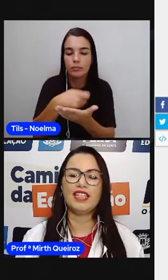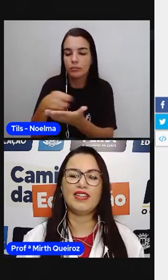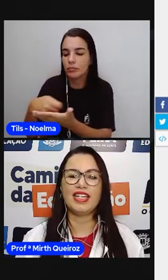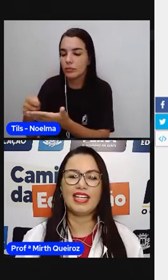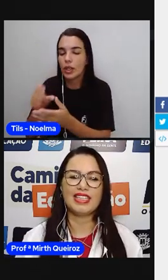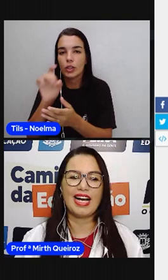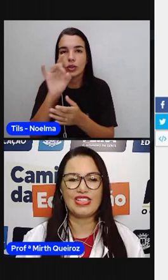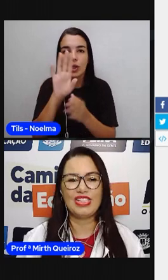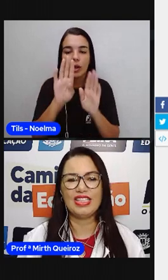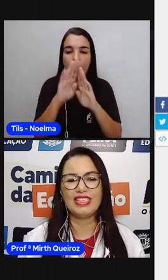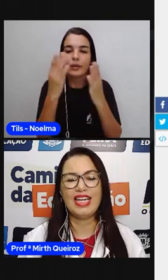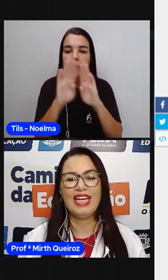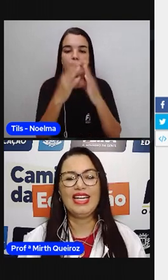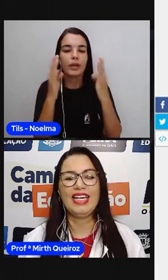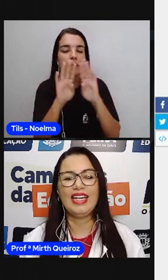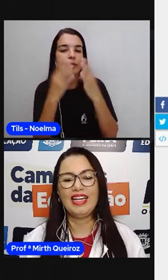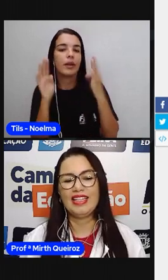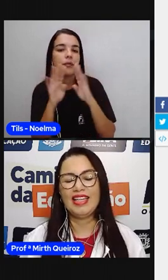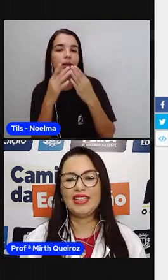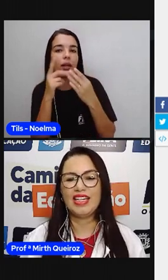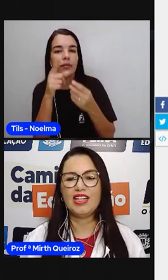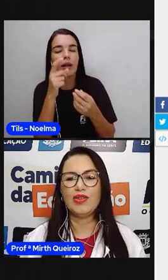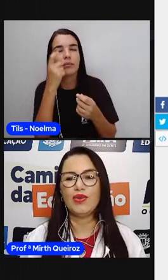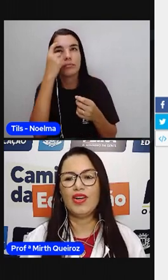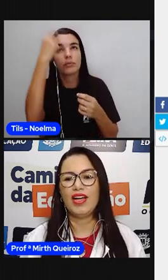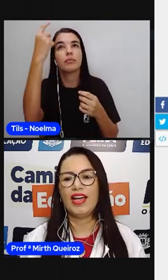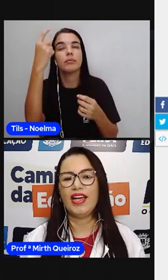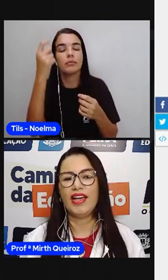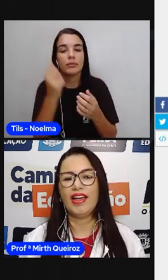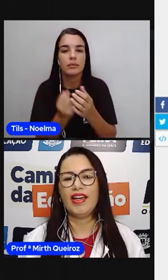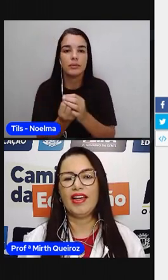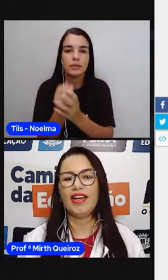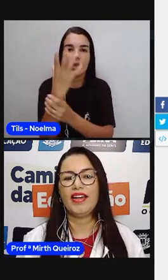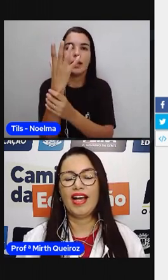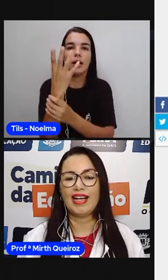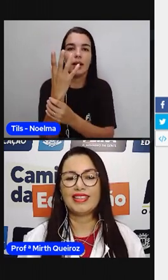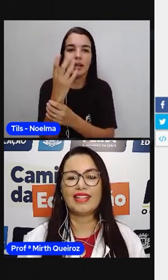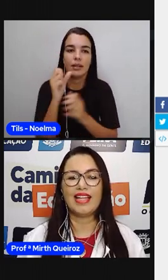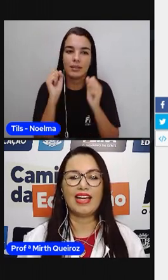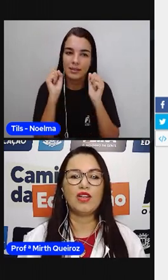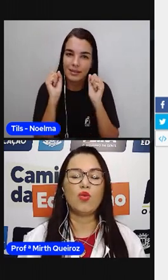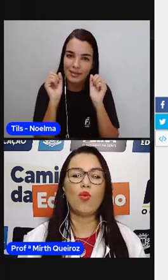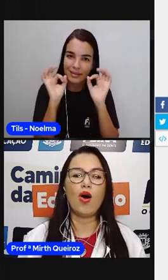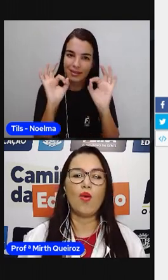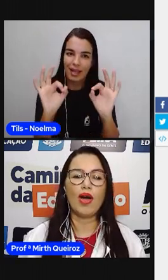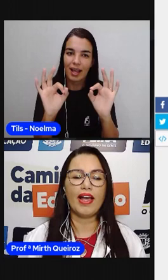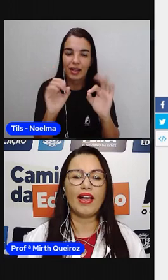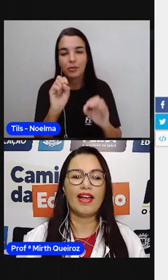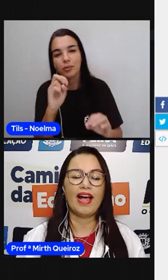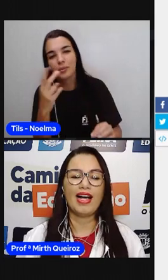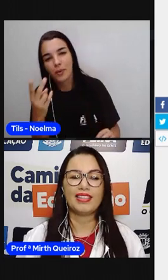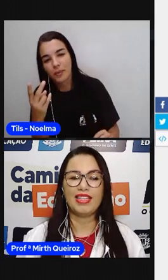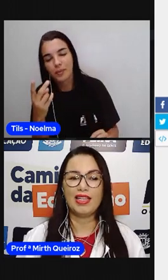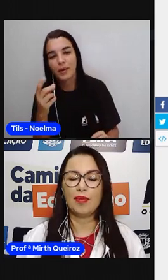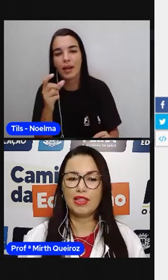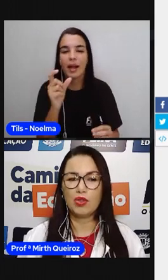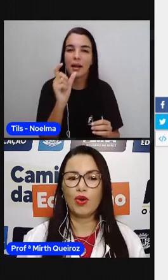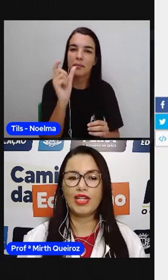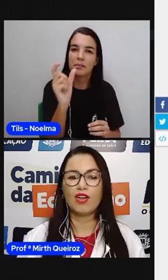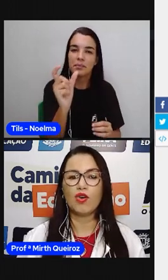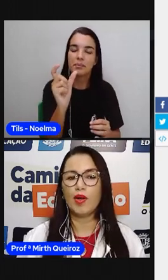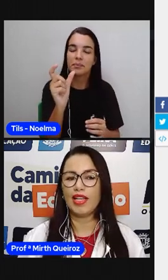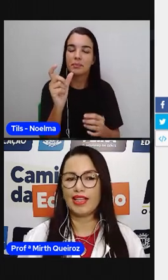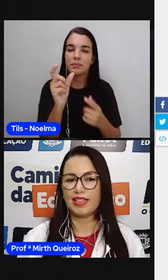vão virando aí as cartinhas e tentando acertar aí qual é a sílaba